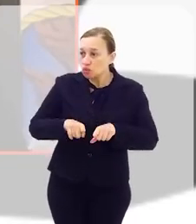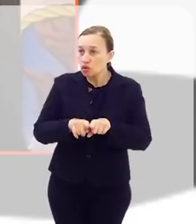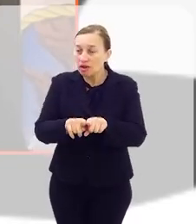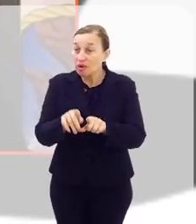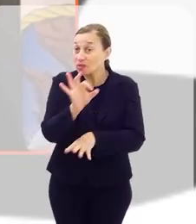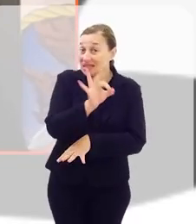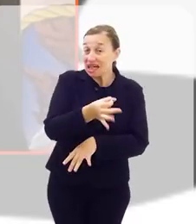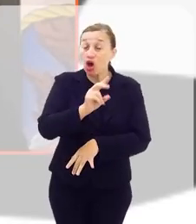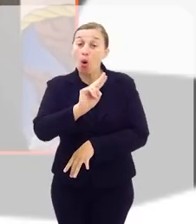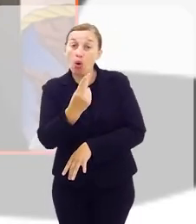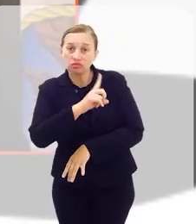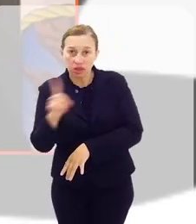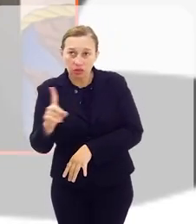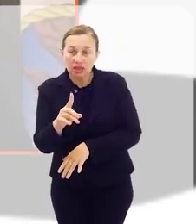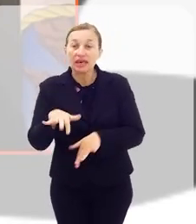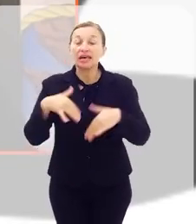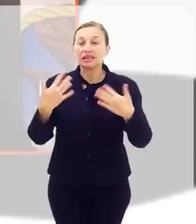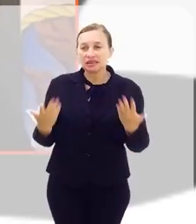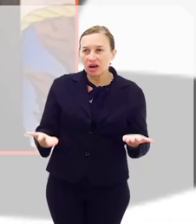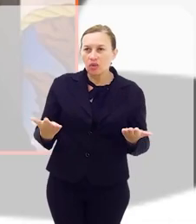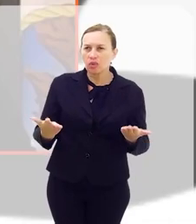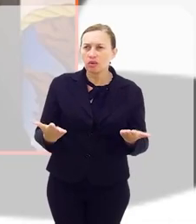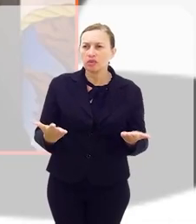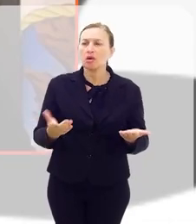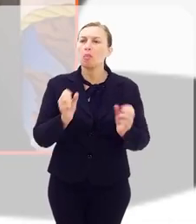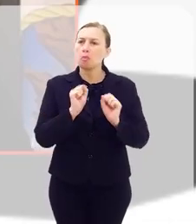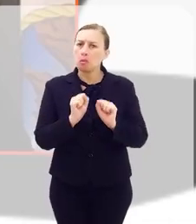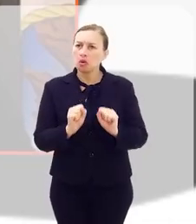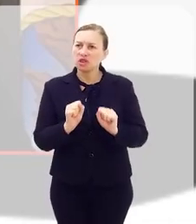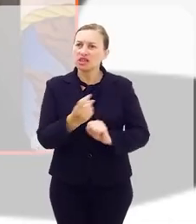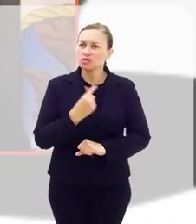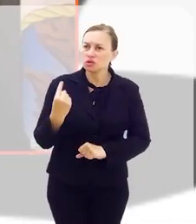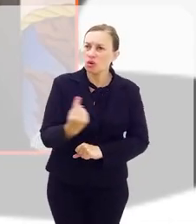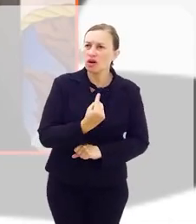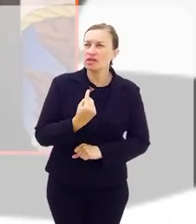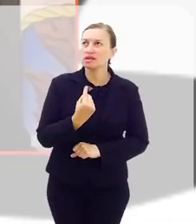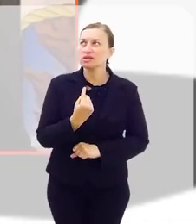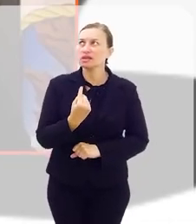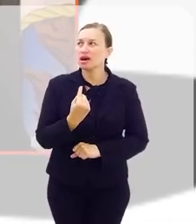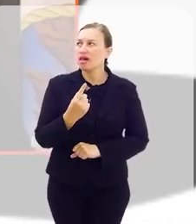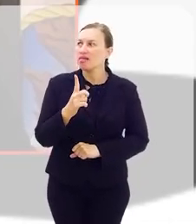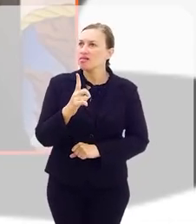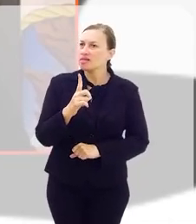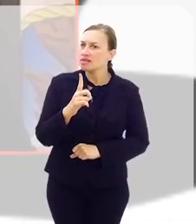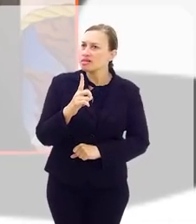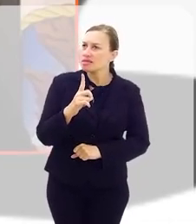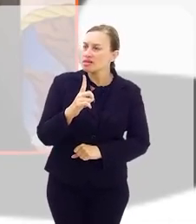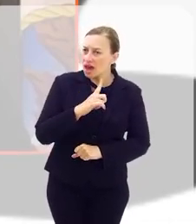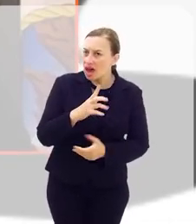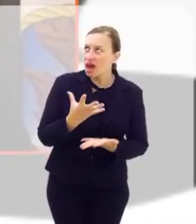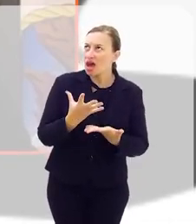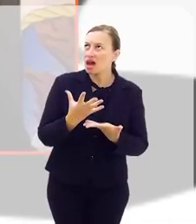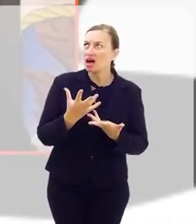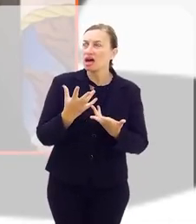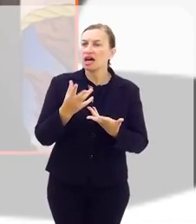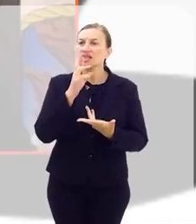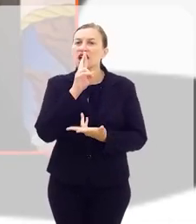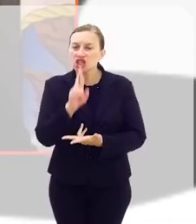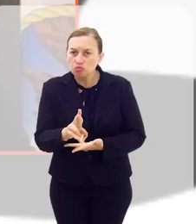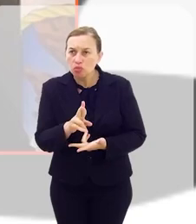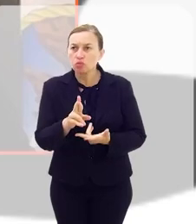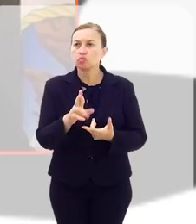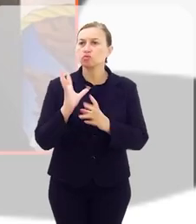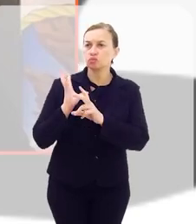no caminho certo ou se não. Então, para que isso nós pudéssemos ter essa